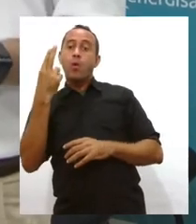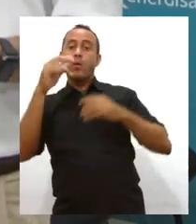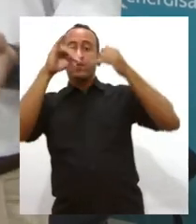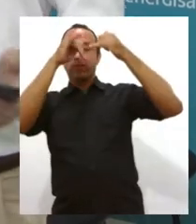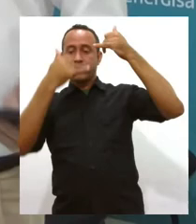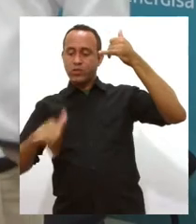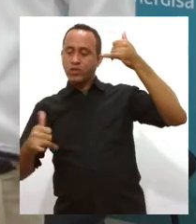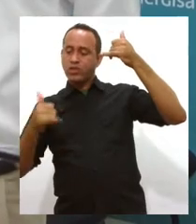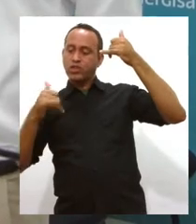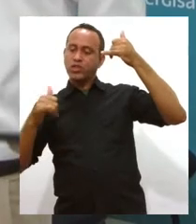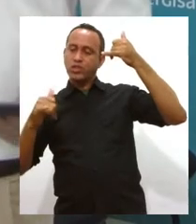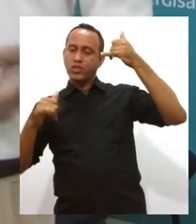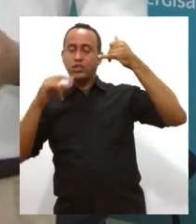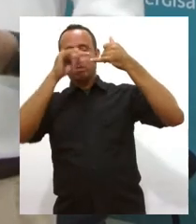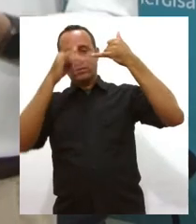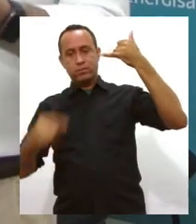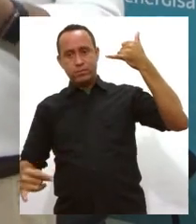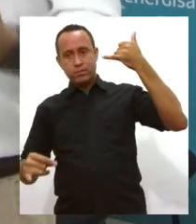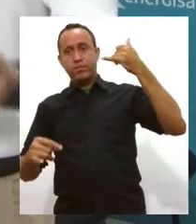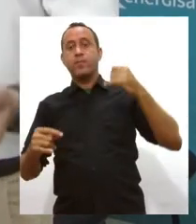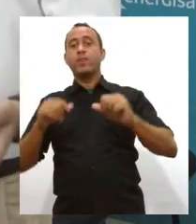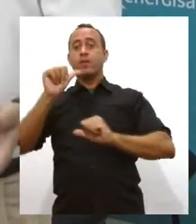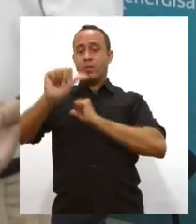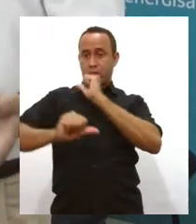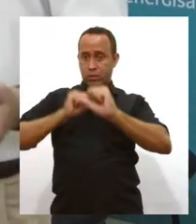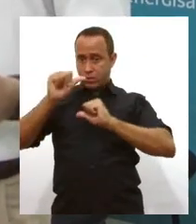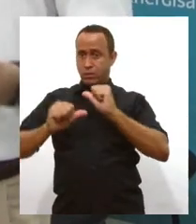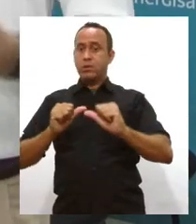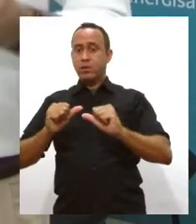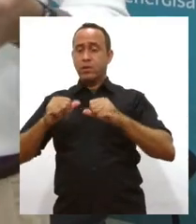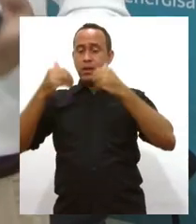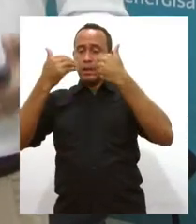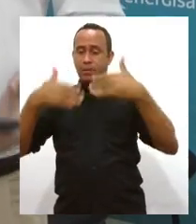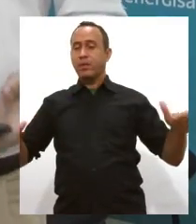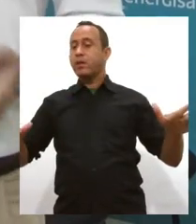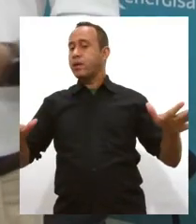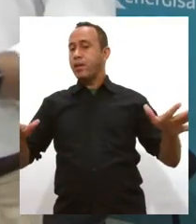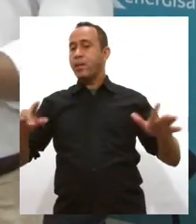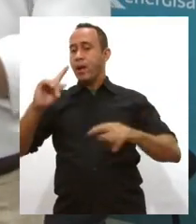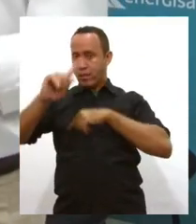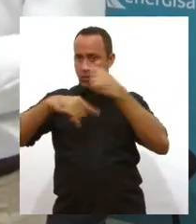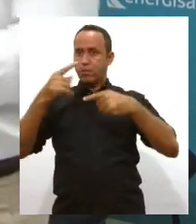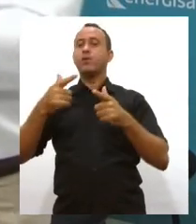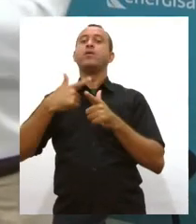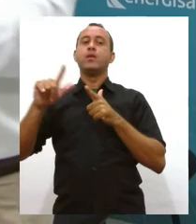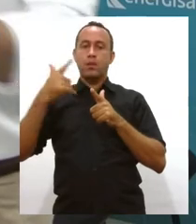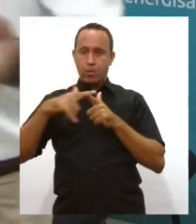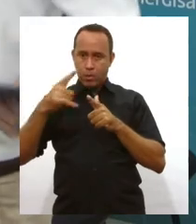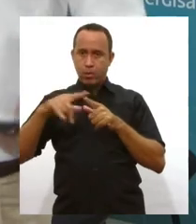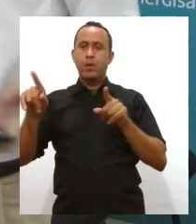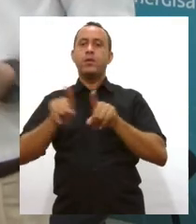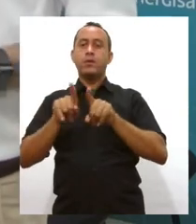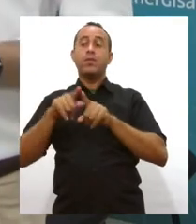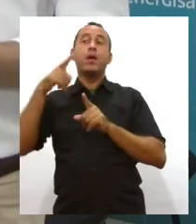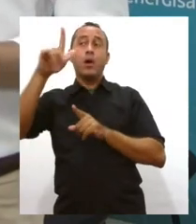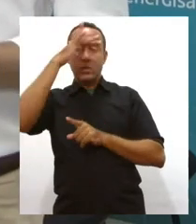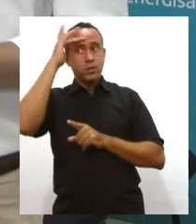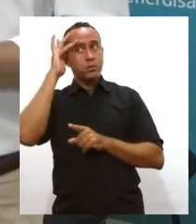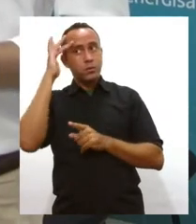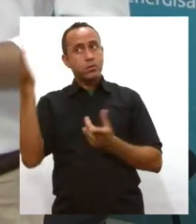dependendo do dano causado, e vir a se romper posteriormente e causar o mesmo risco, talvez, a outras pessoas.